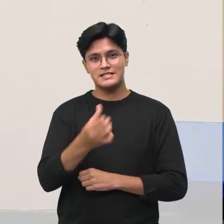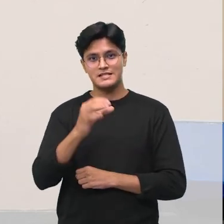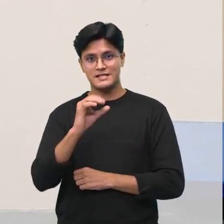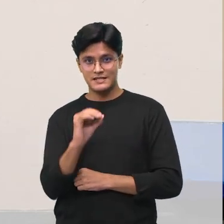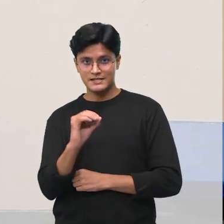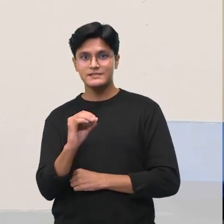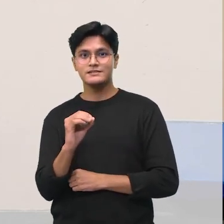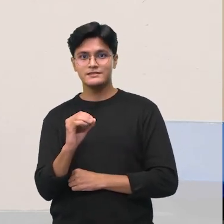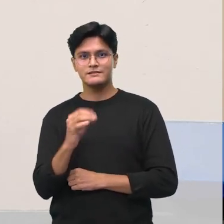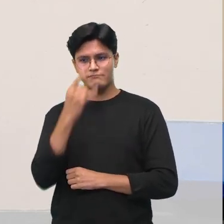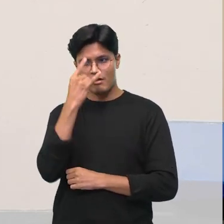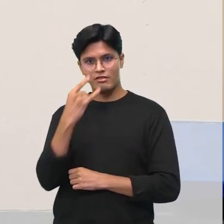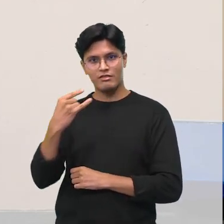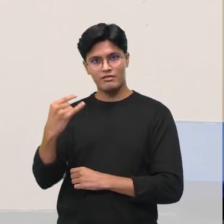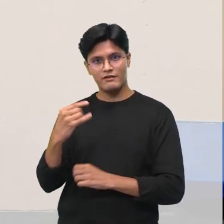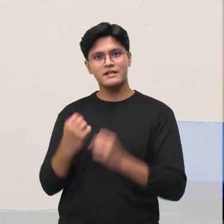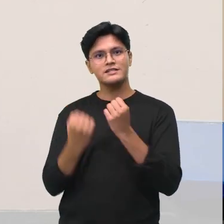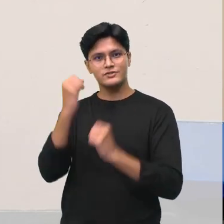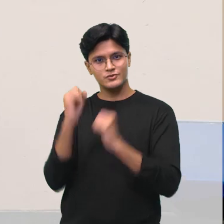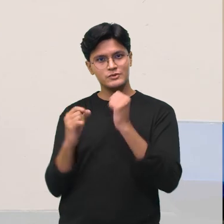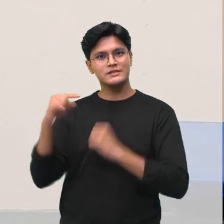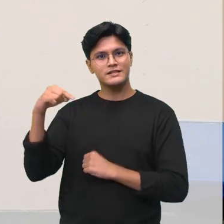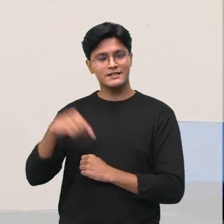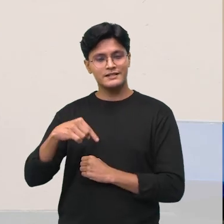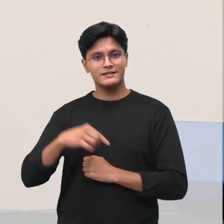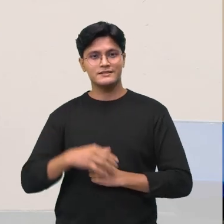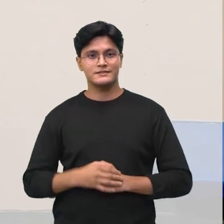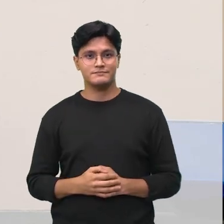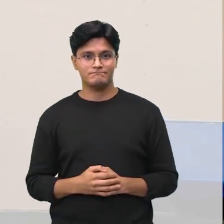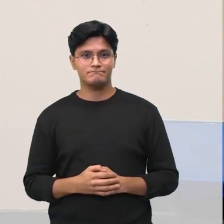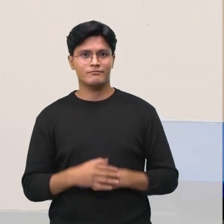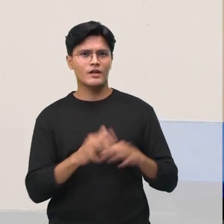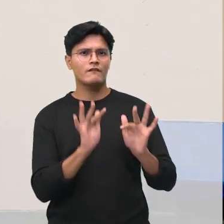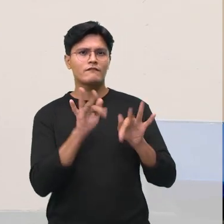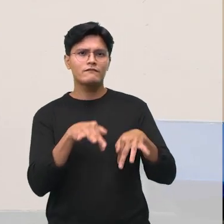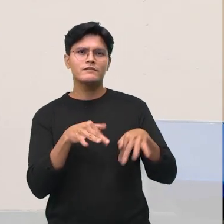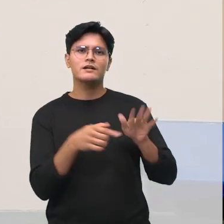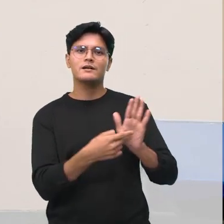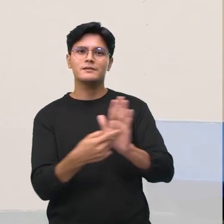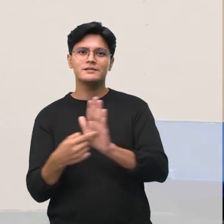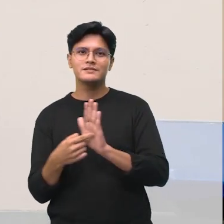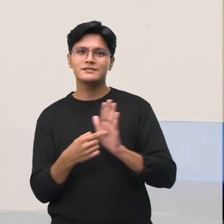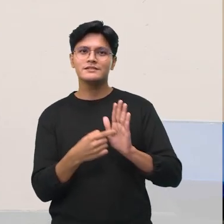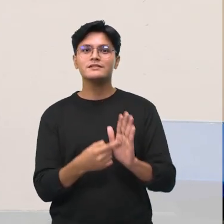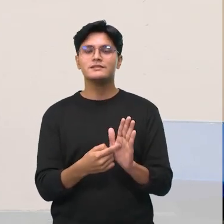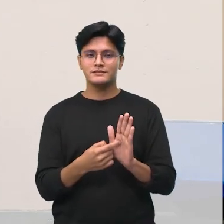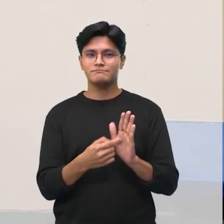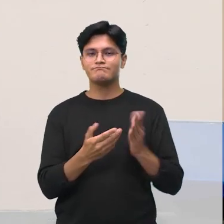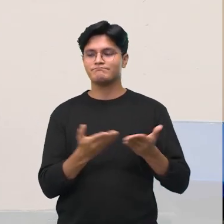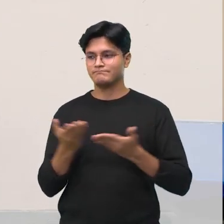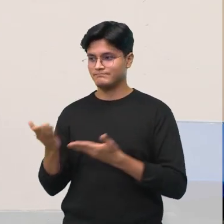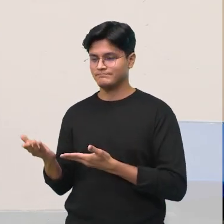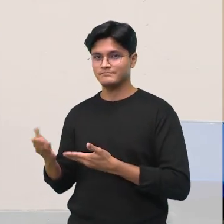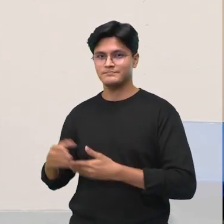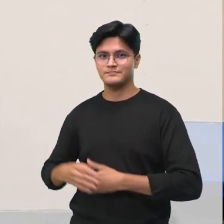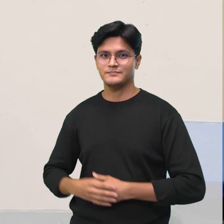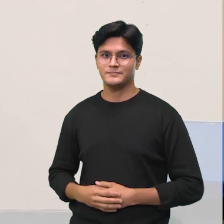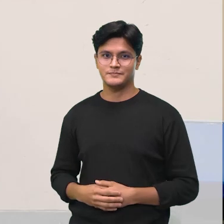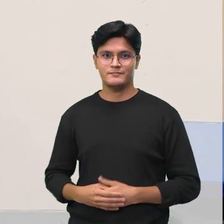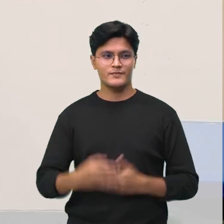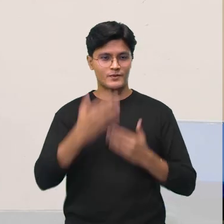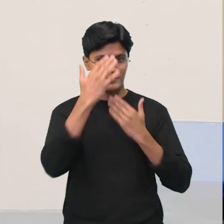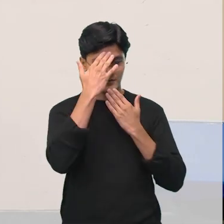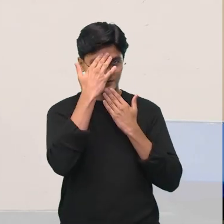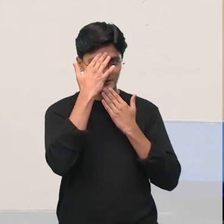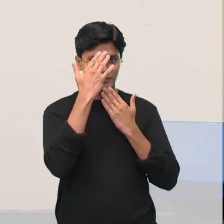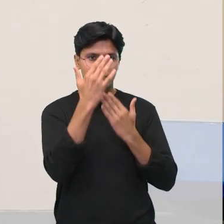para a região, a nossa região amazônica, né? Para finalizar nossa apresentação, eu passo a palavra à Vanessa. Obrigada,